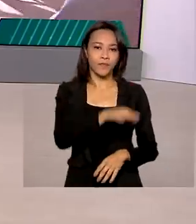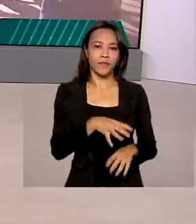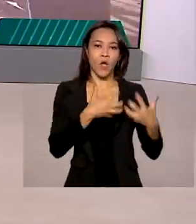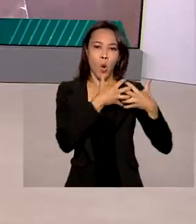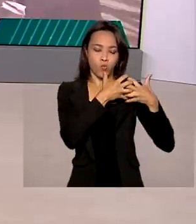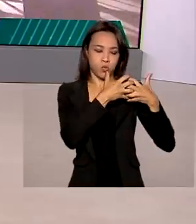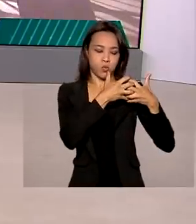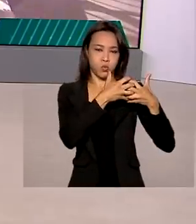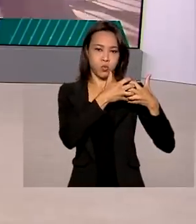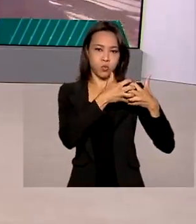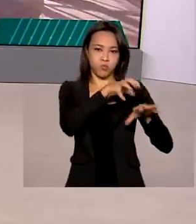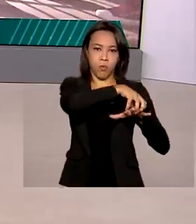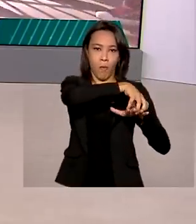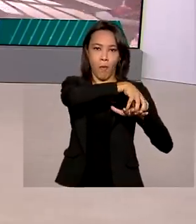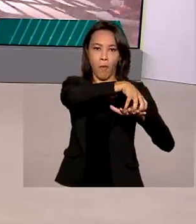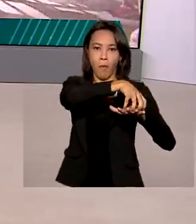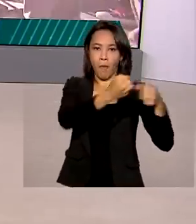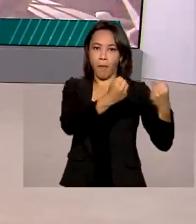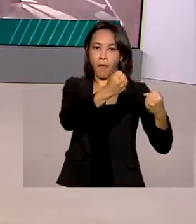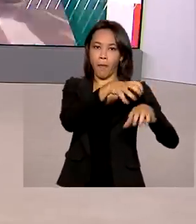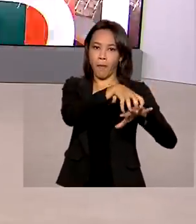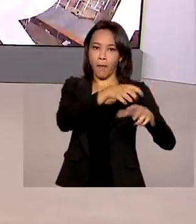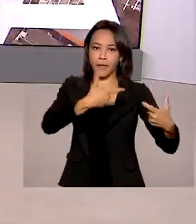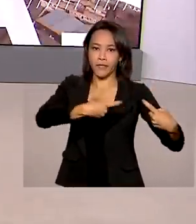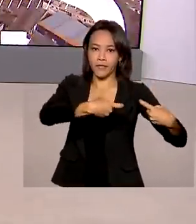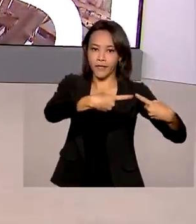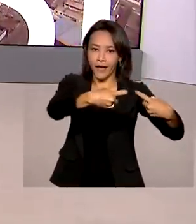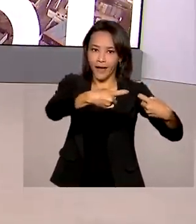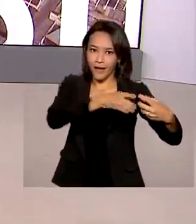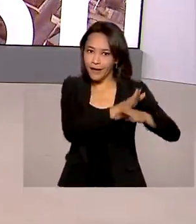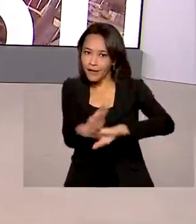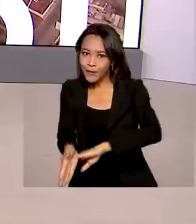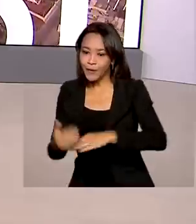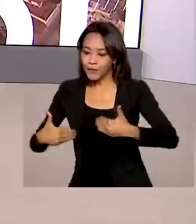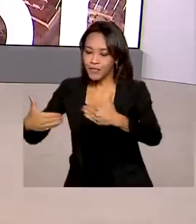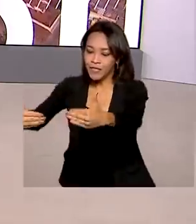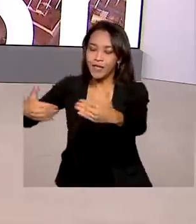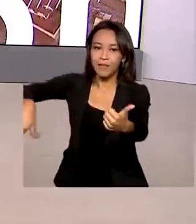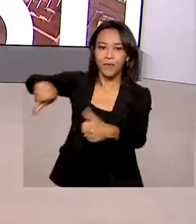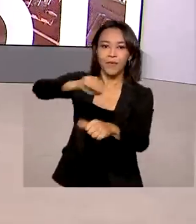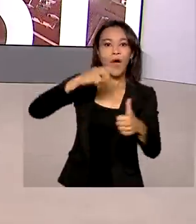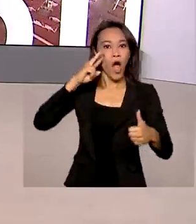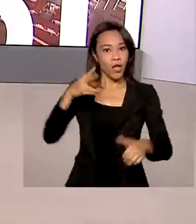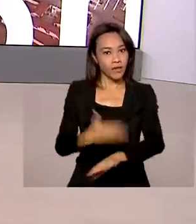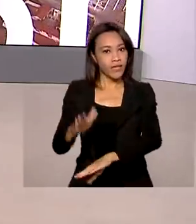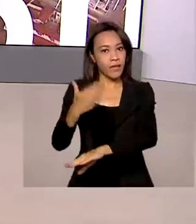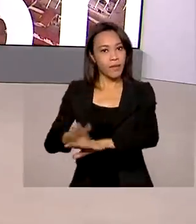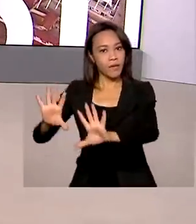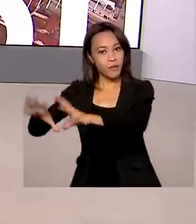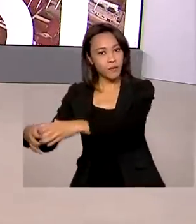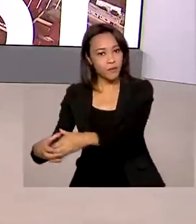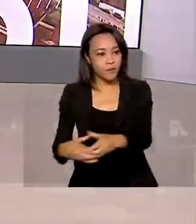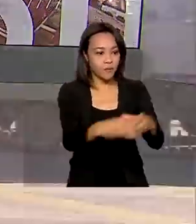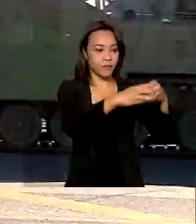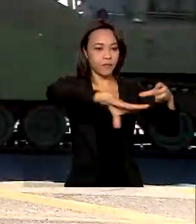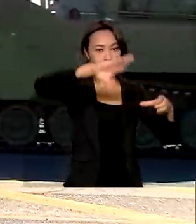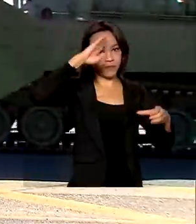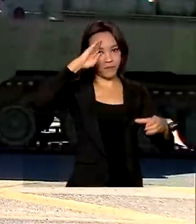atravessou a esplanada dos ministérios e mudou a rotina de Brasília. Os militares seguem para um treinamento das Forças Armadas.